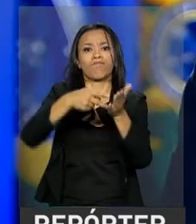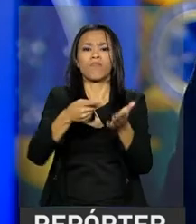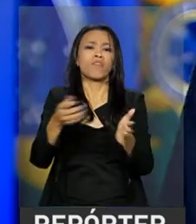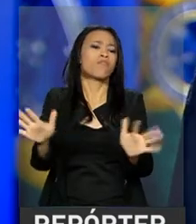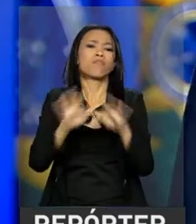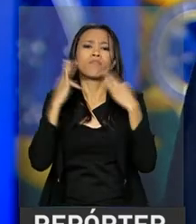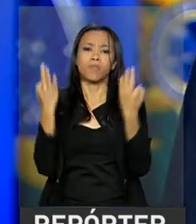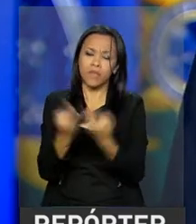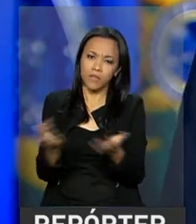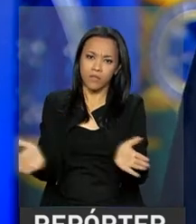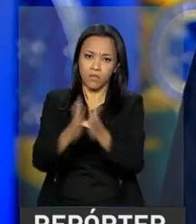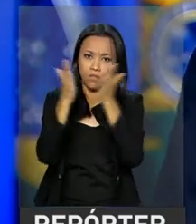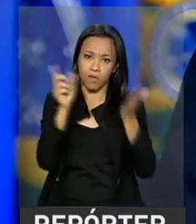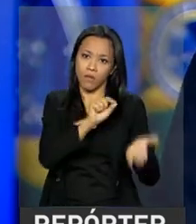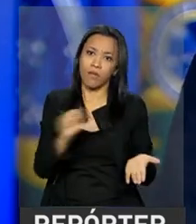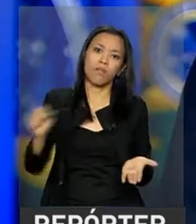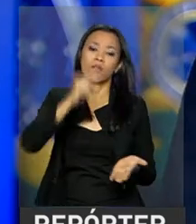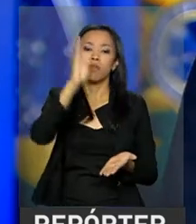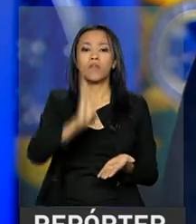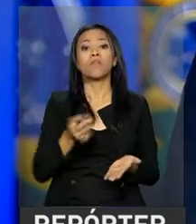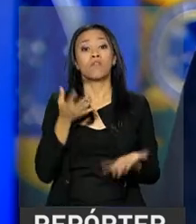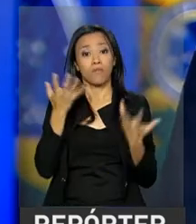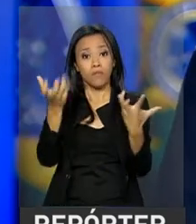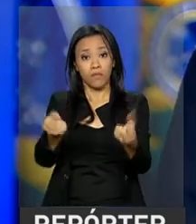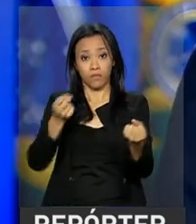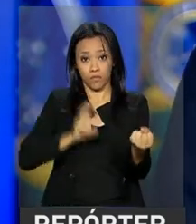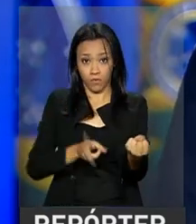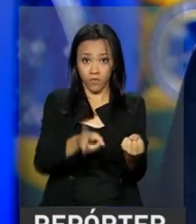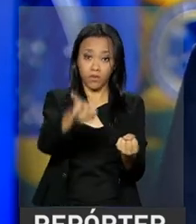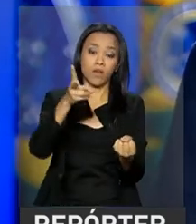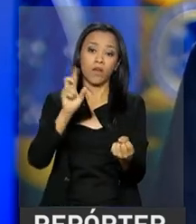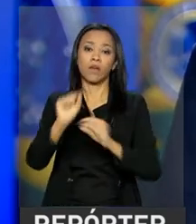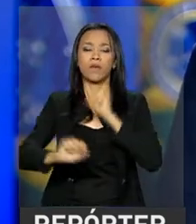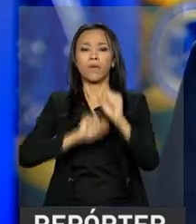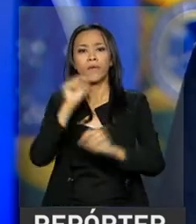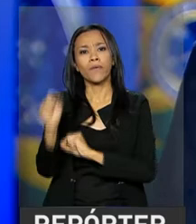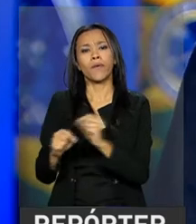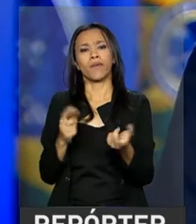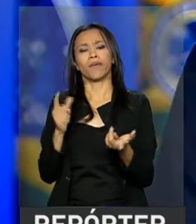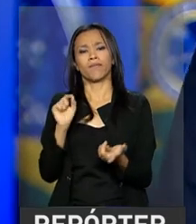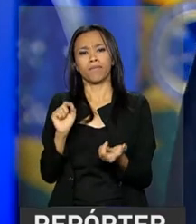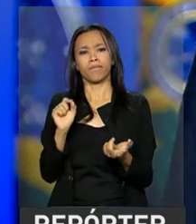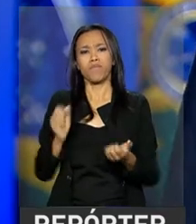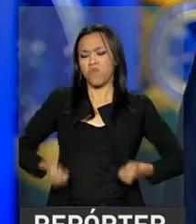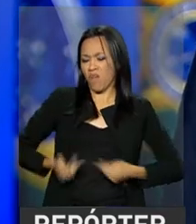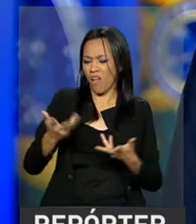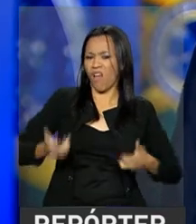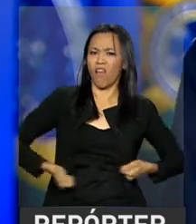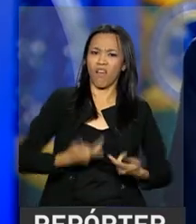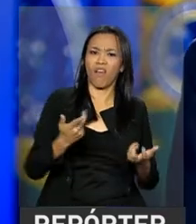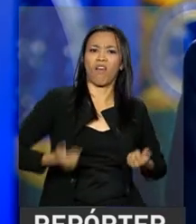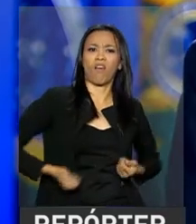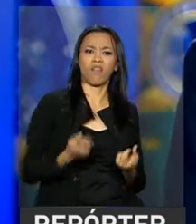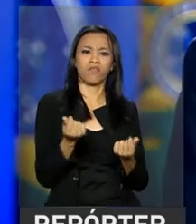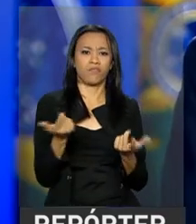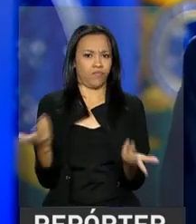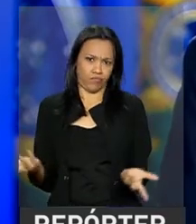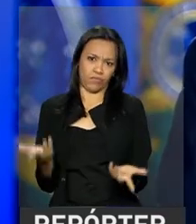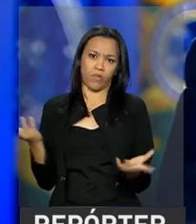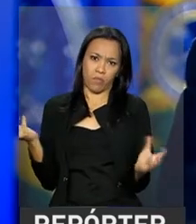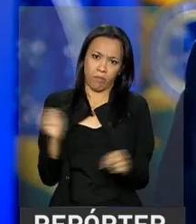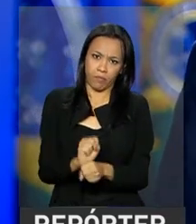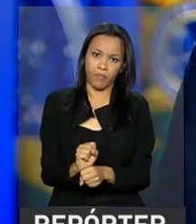de todo o país. Vamos continuar combatendo o desperdício de dinheiro público. Outra medida